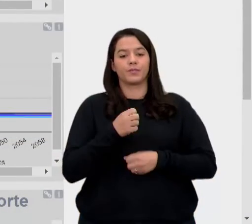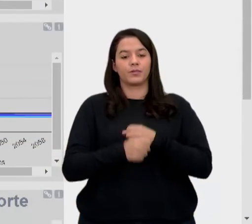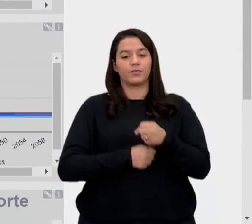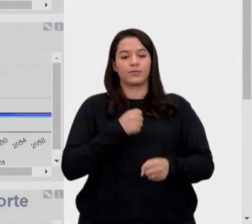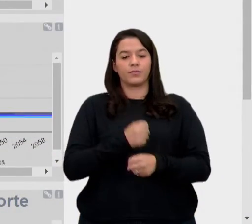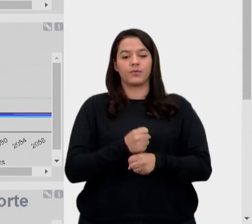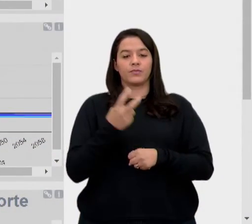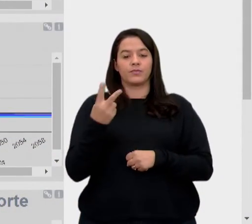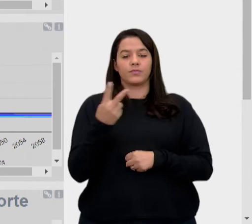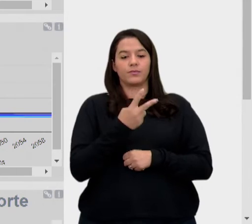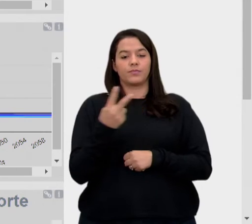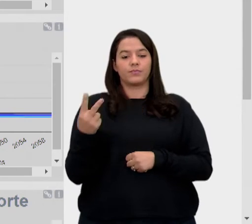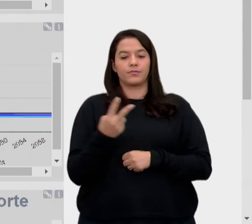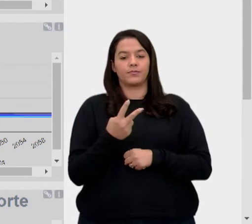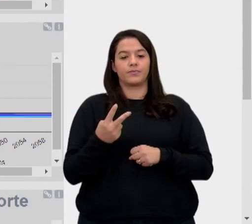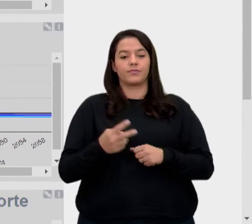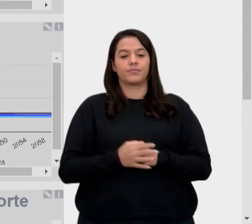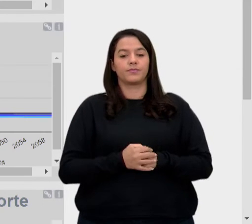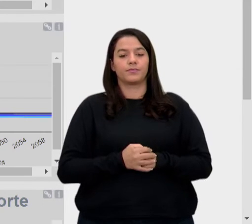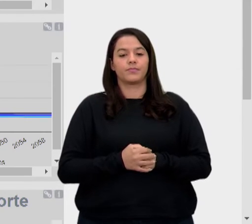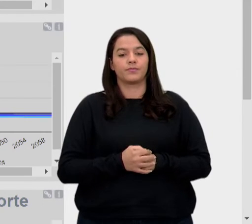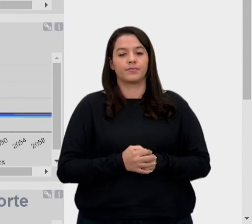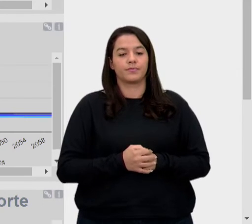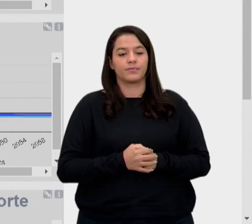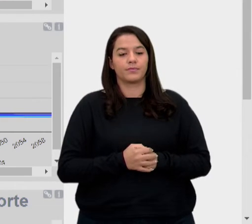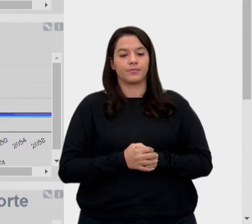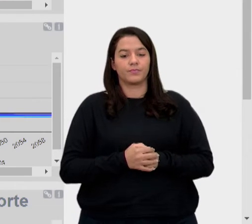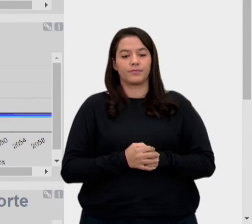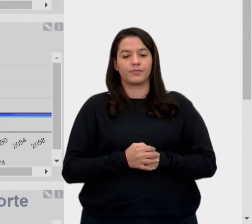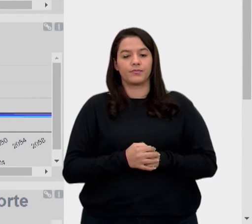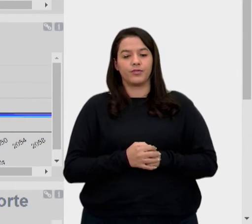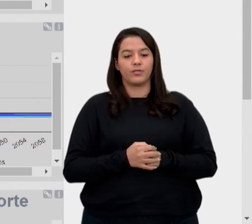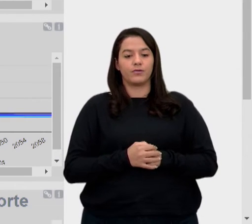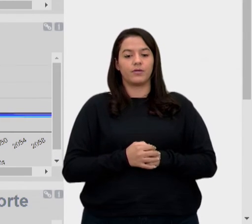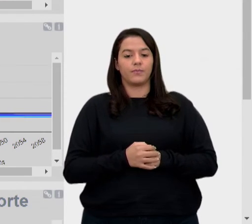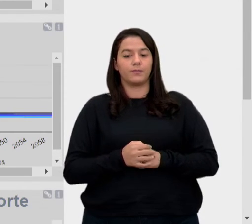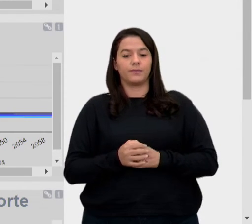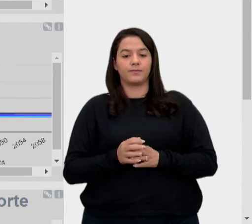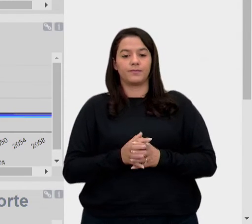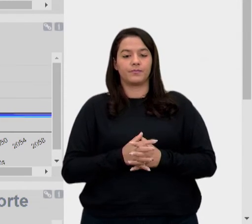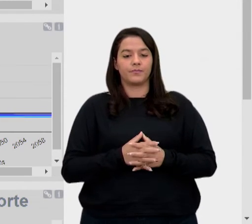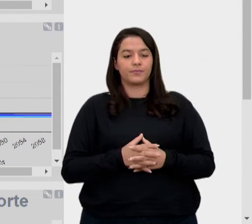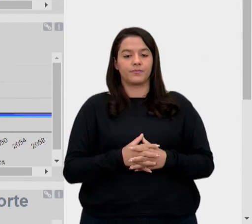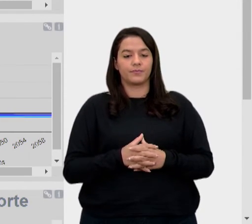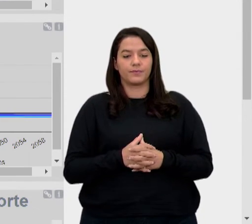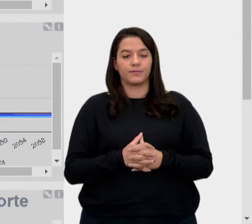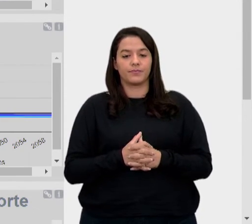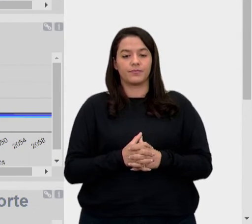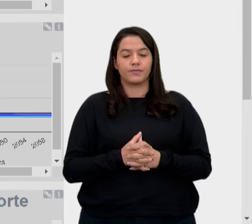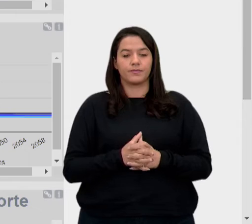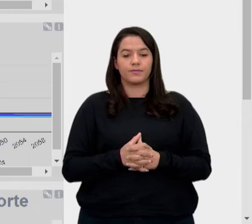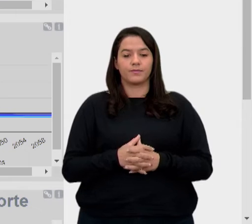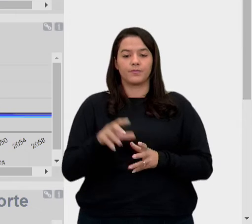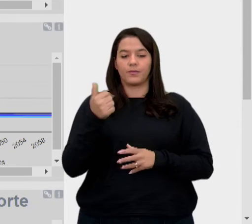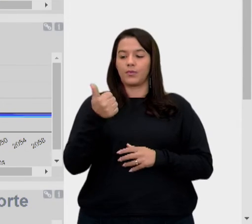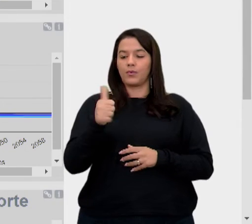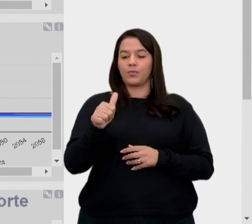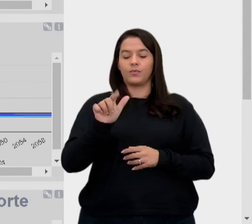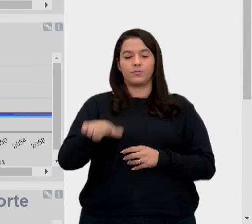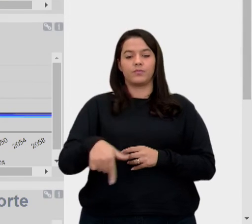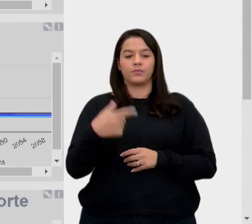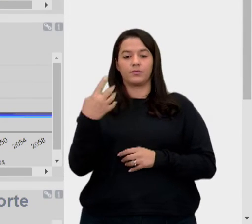2022. Então tá lá, 2022, vamos lá, taxa dos homens, é de 11